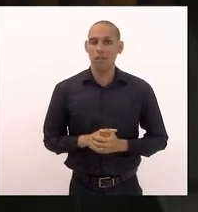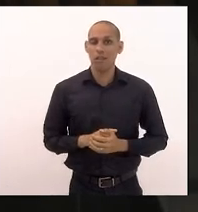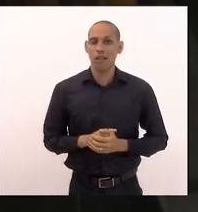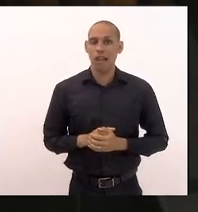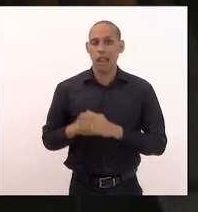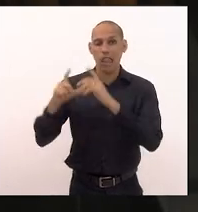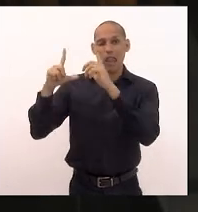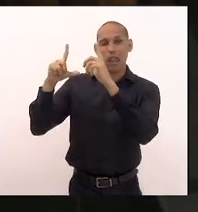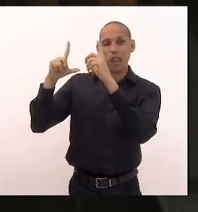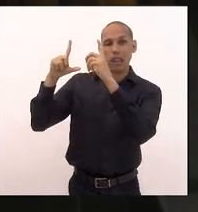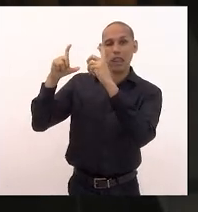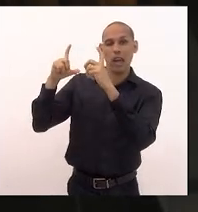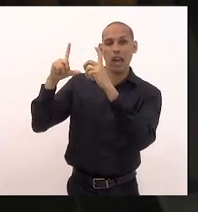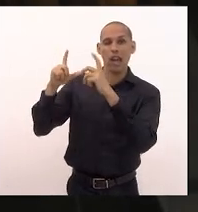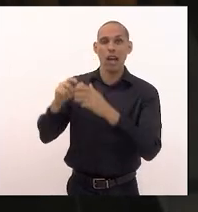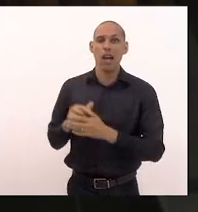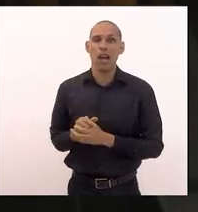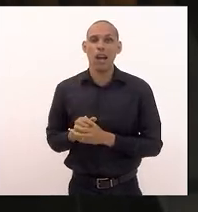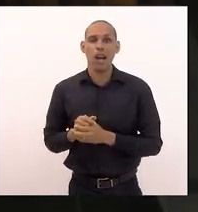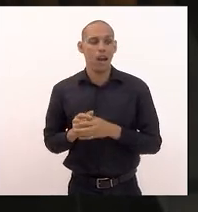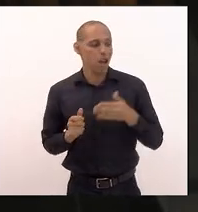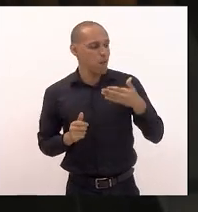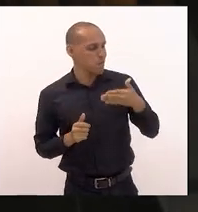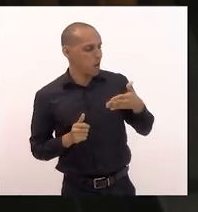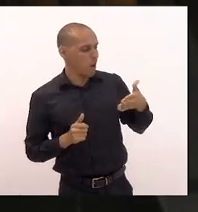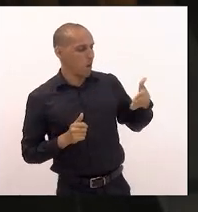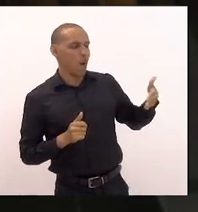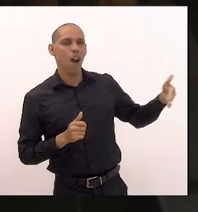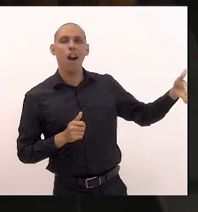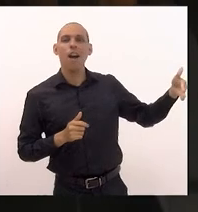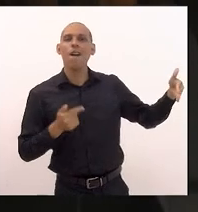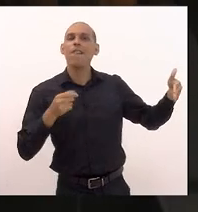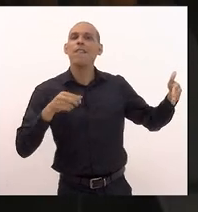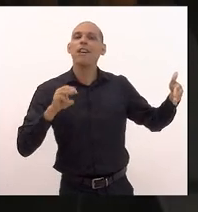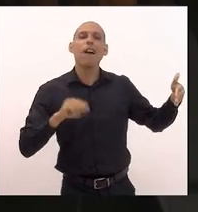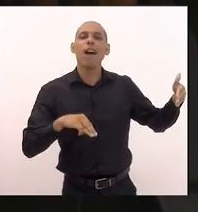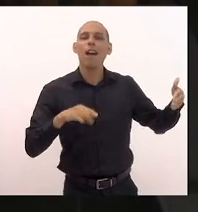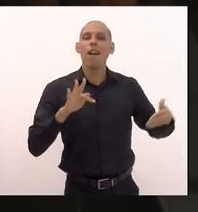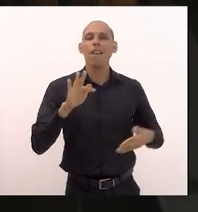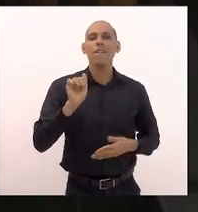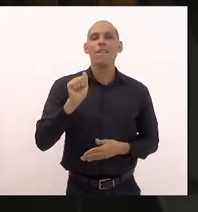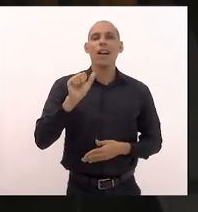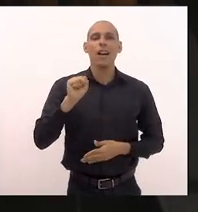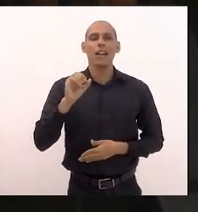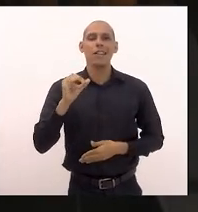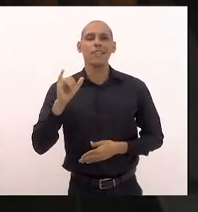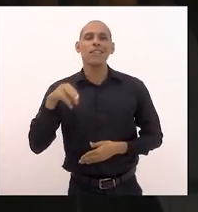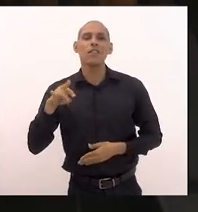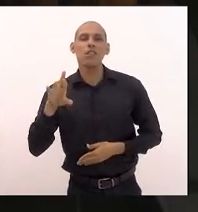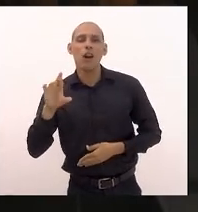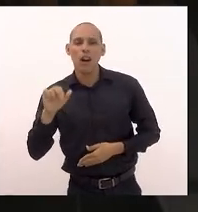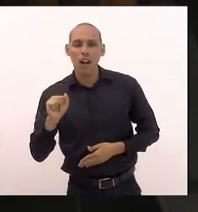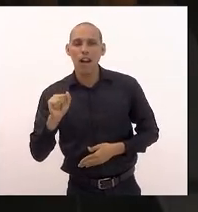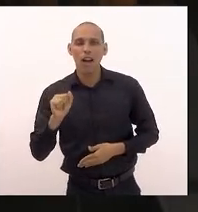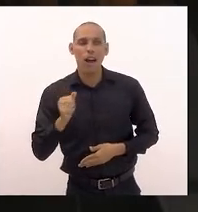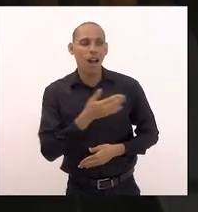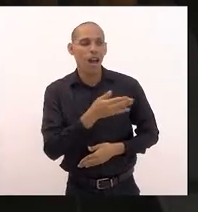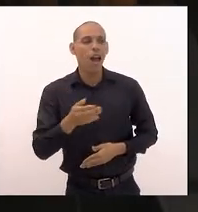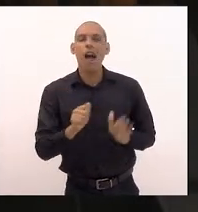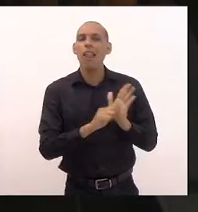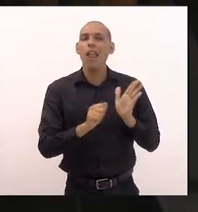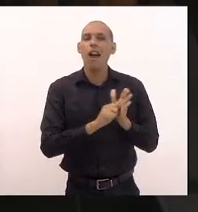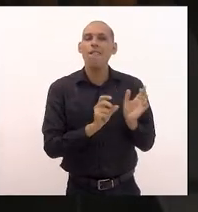fotografar ao lado dos piores fascínoras narcoterroristas do estado do Rio de Janeiro